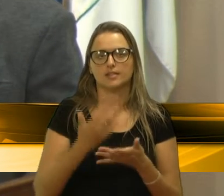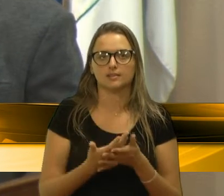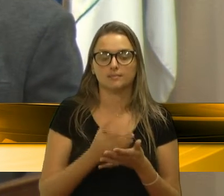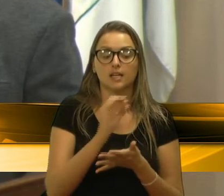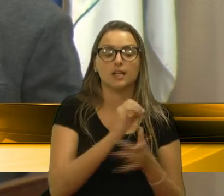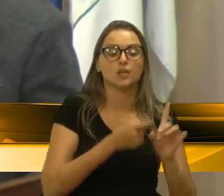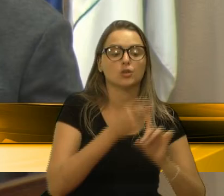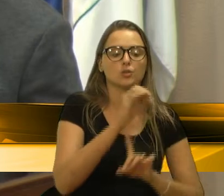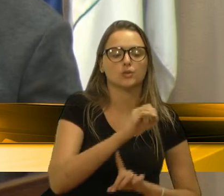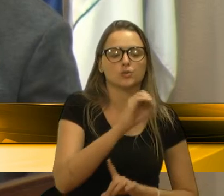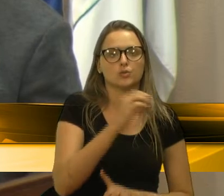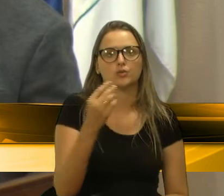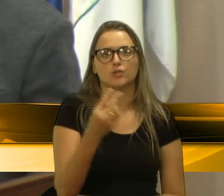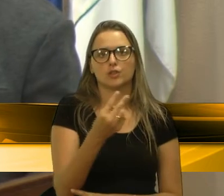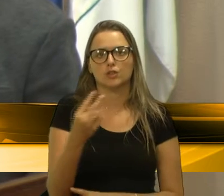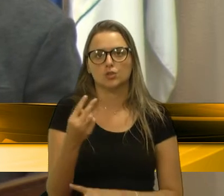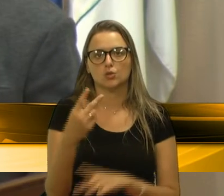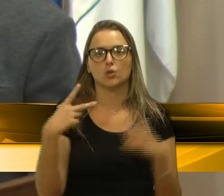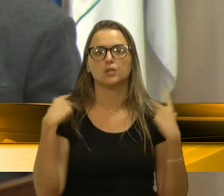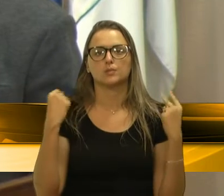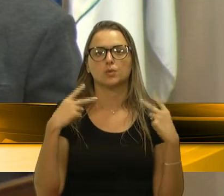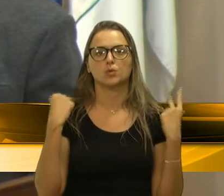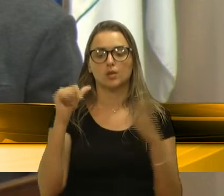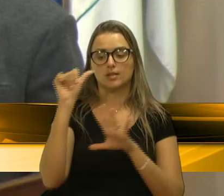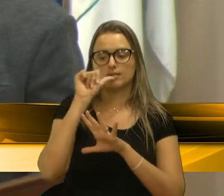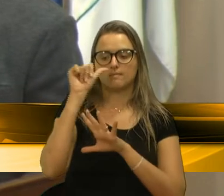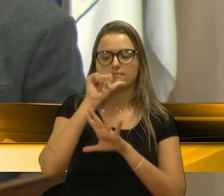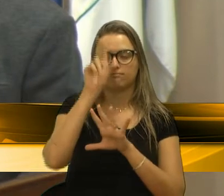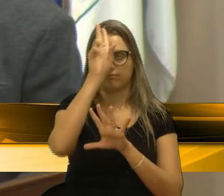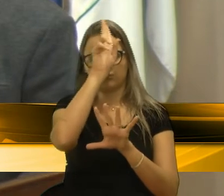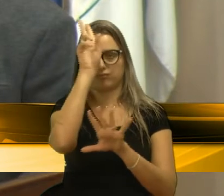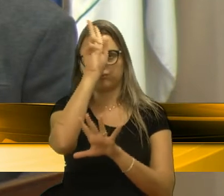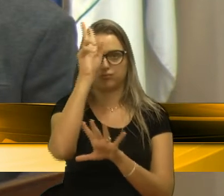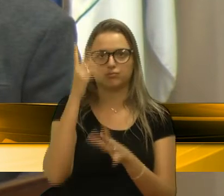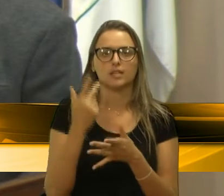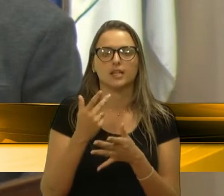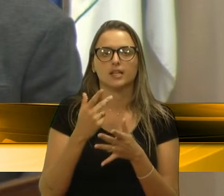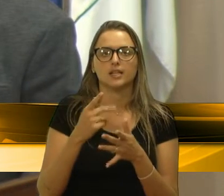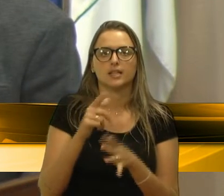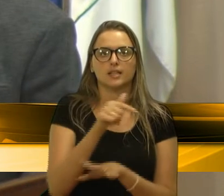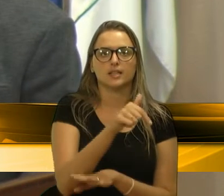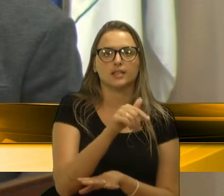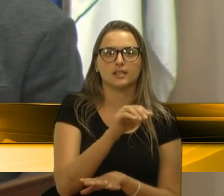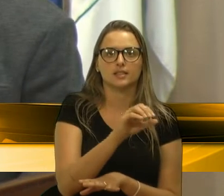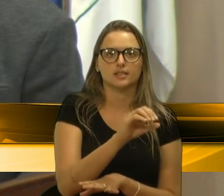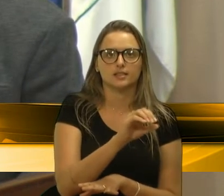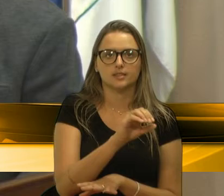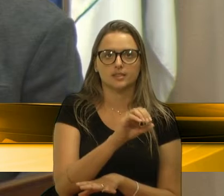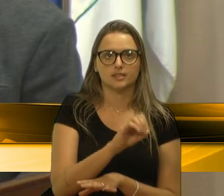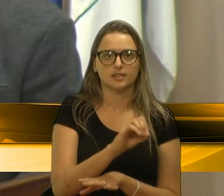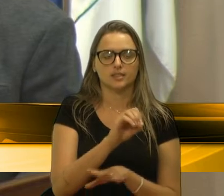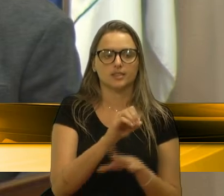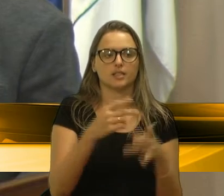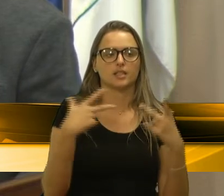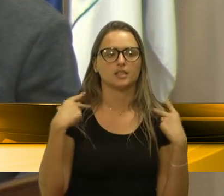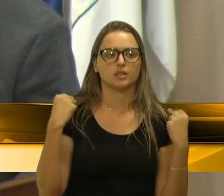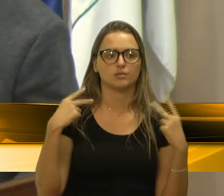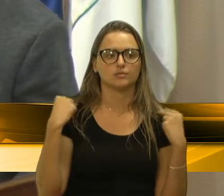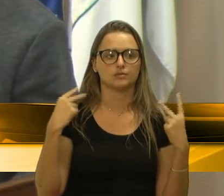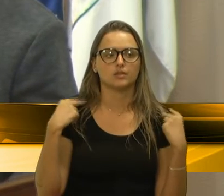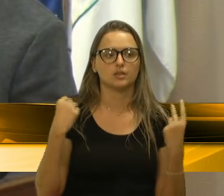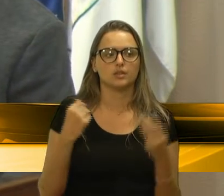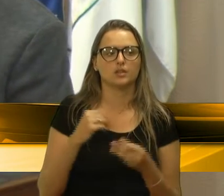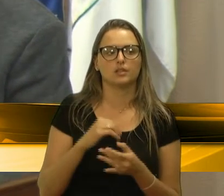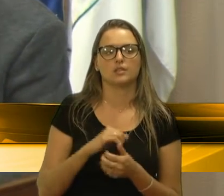outubro, 22 condutores embriagados, abordados em torno de 70 motoristas. 23